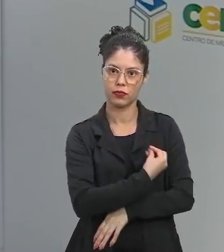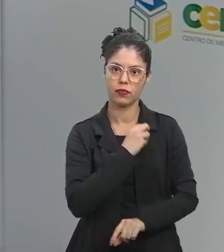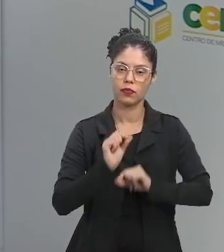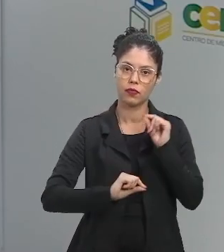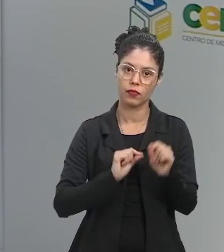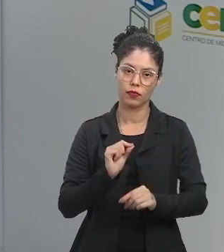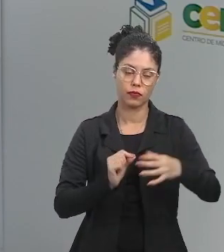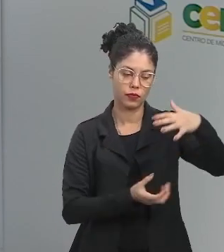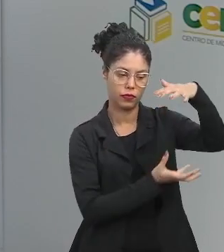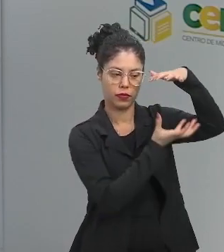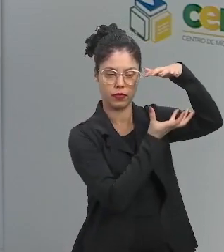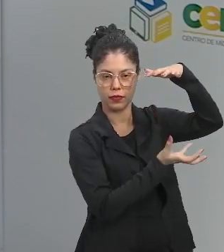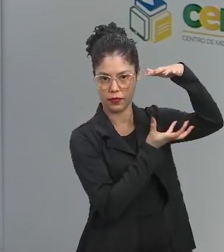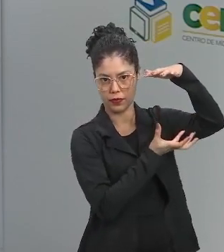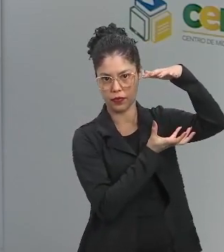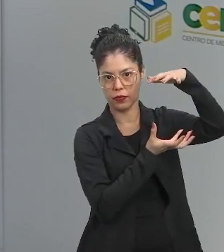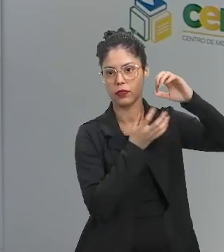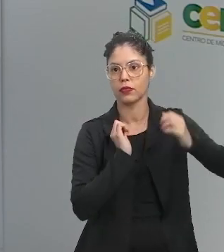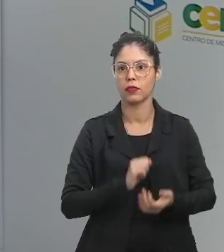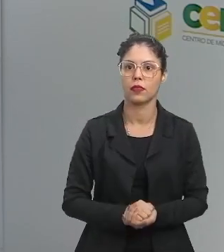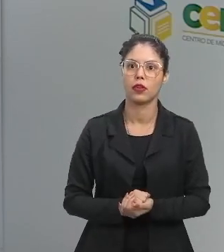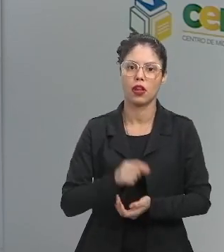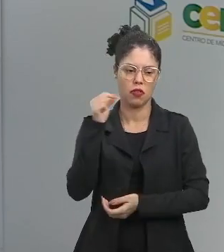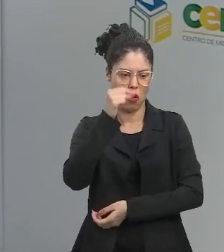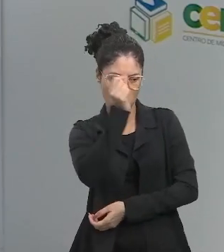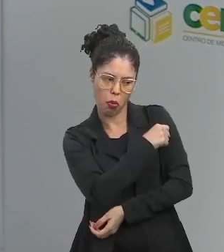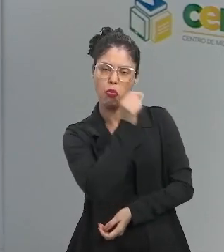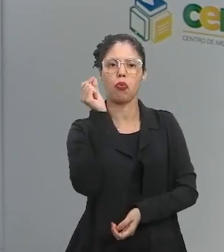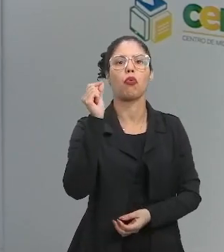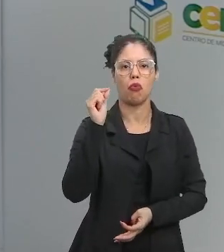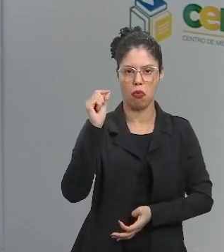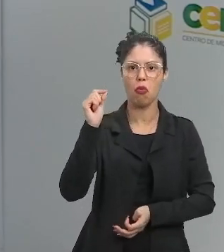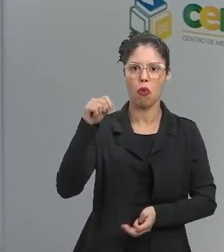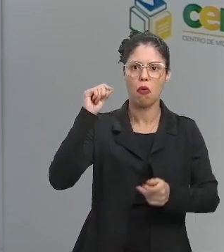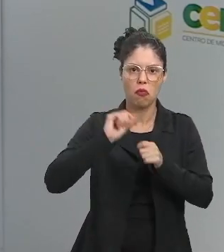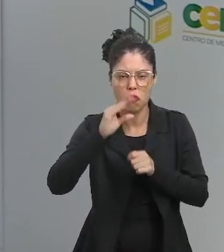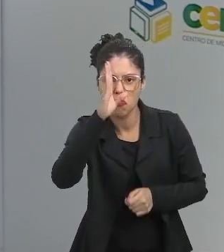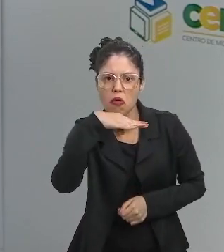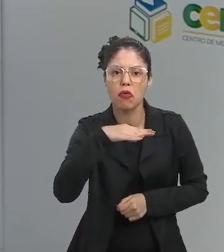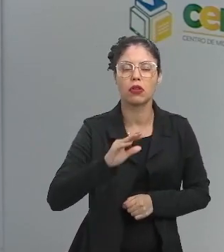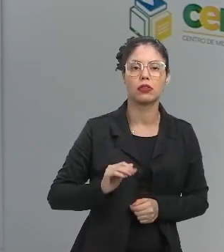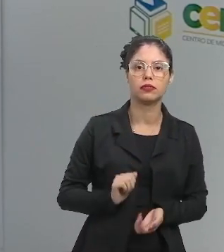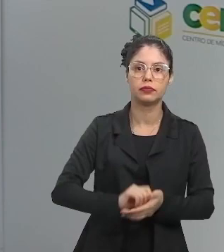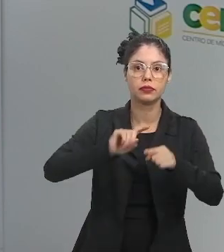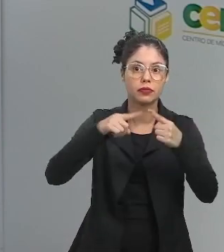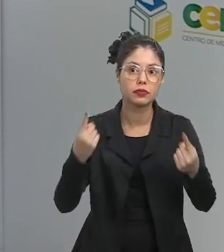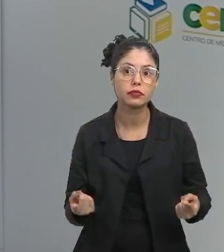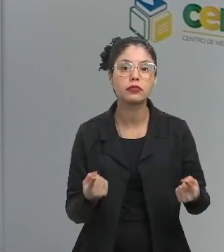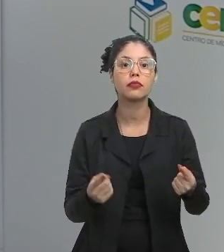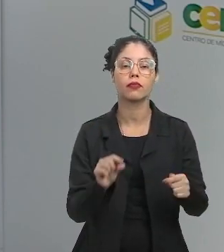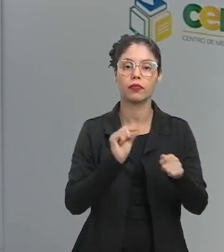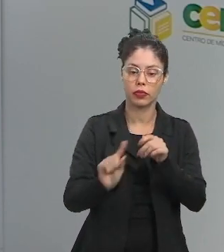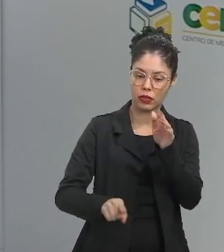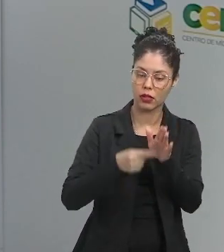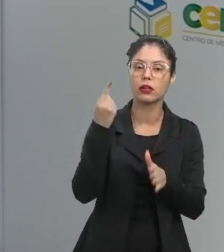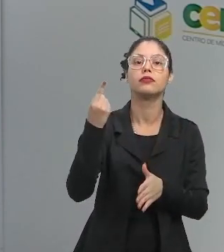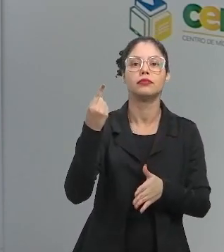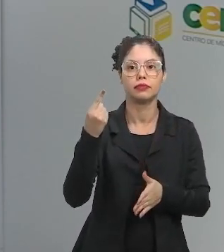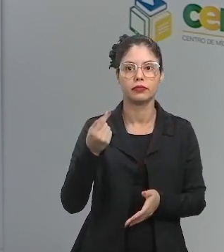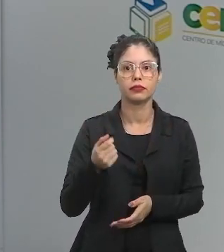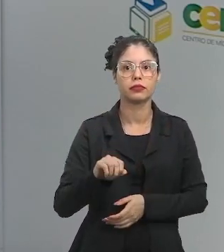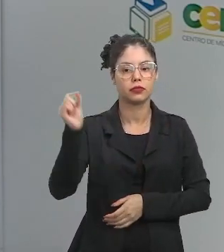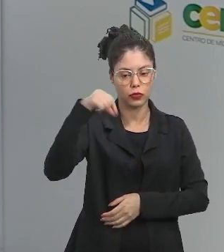são as abelhas. Ah, abelhas ferram, as abelhas fazem mal, mas as abelhas são as principais